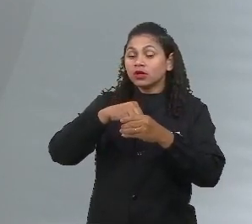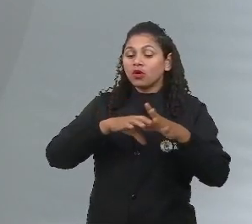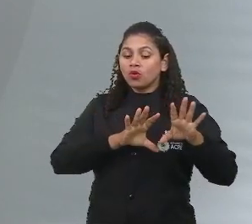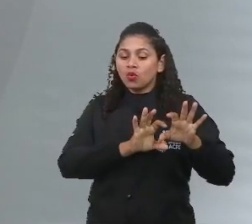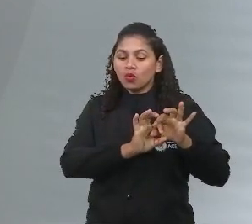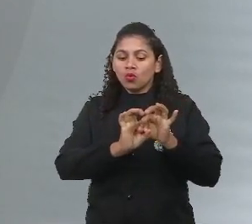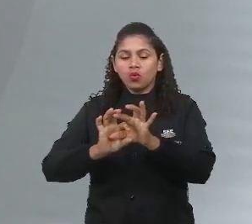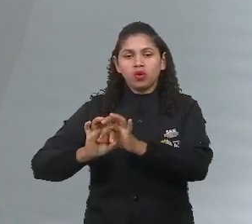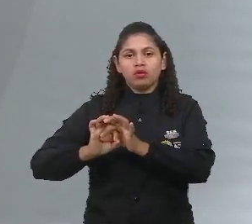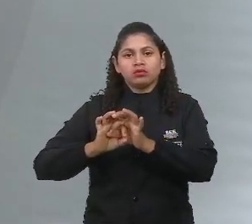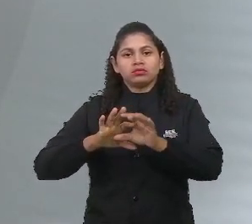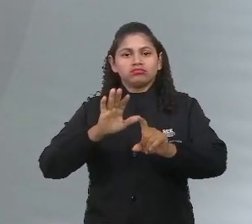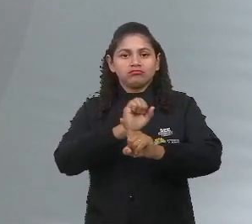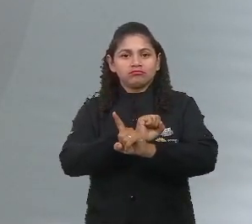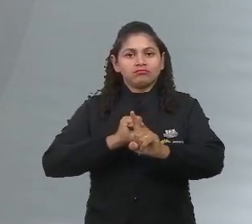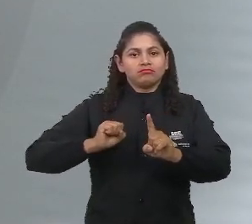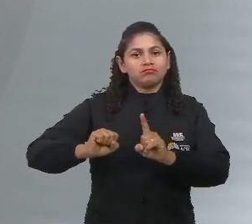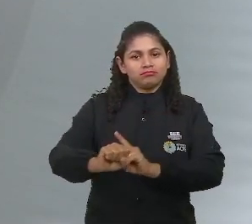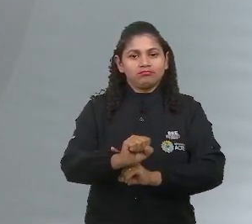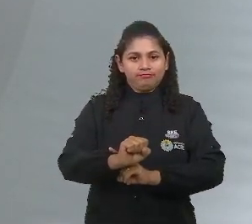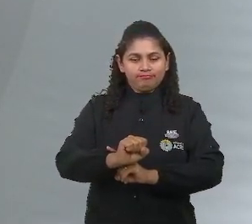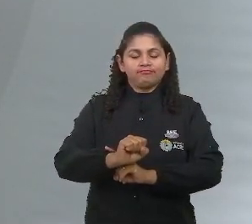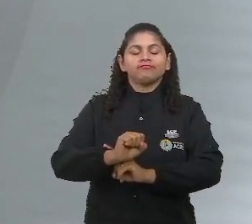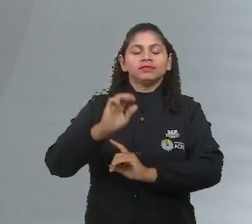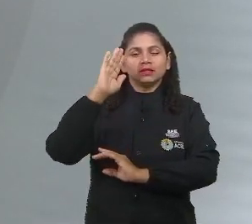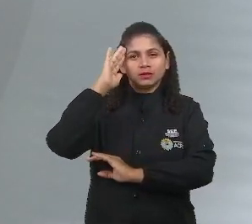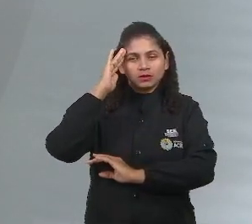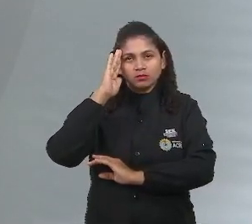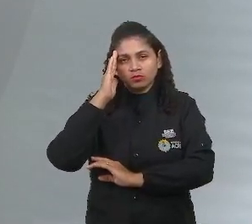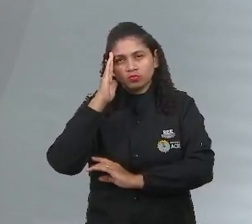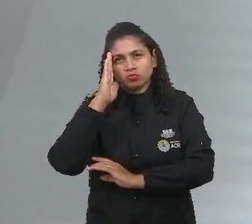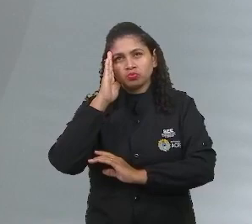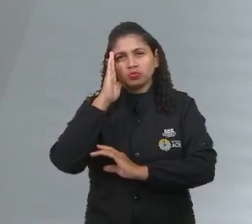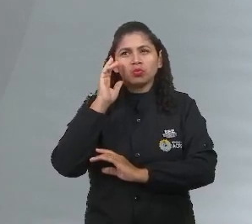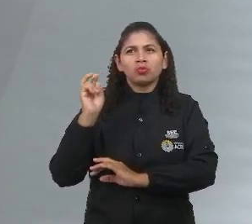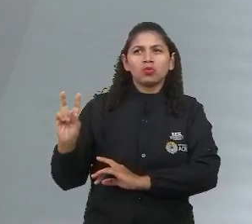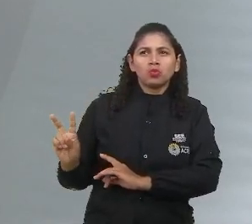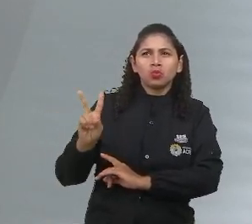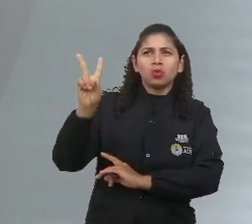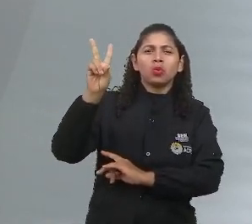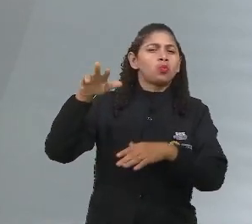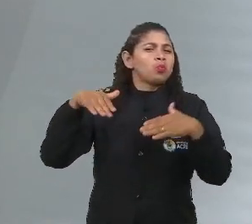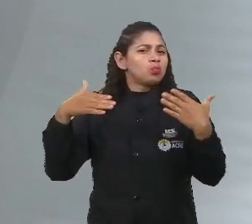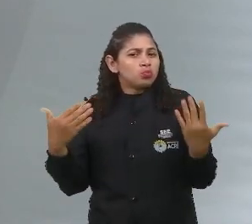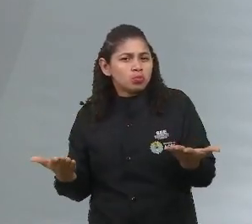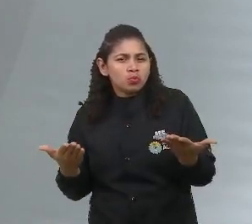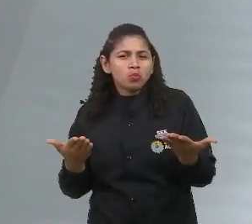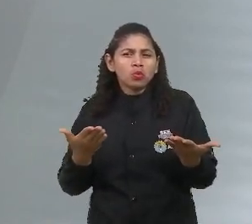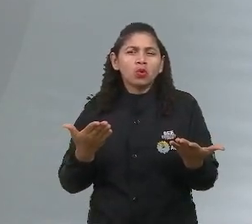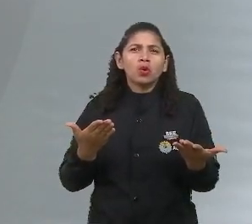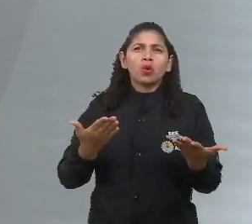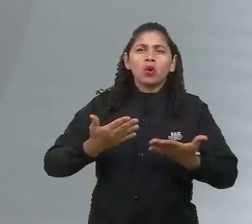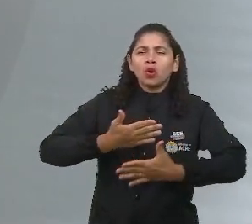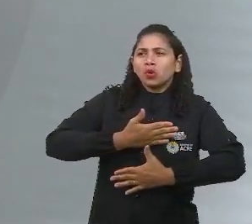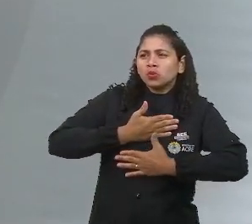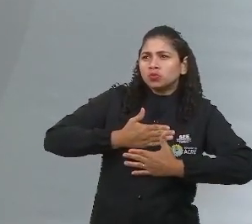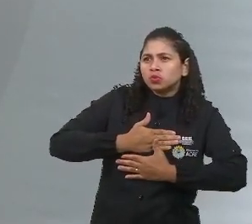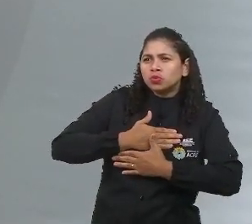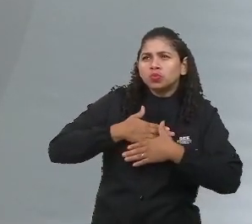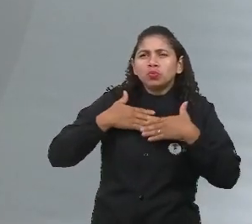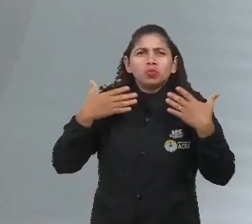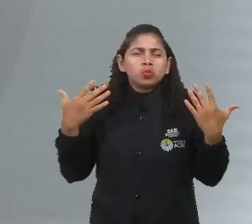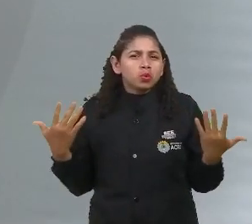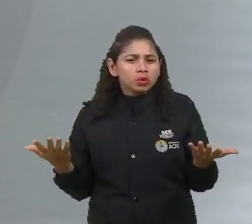percepção em que eu entendo quais são os meus valores, quais são os meus interesses, os meus gostos, os meus objetivos, todos os meus